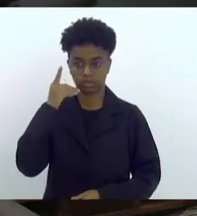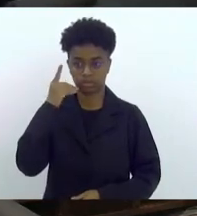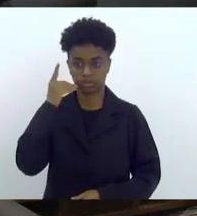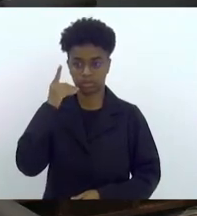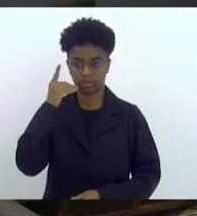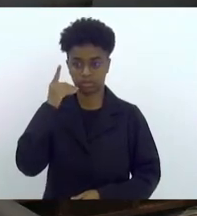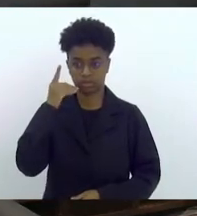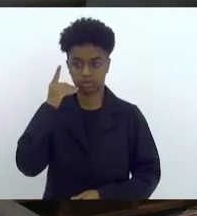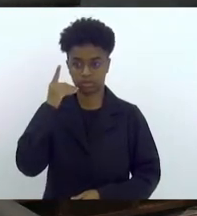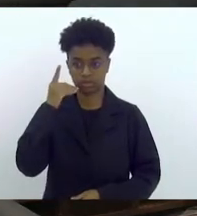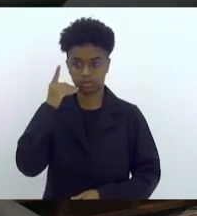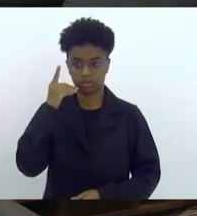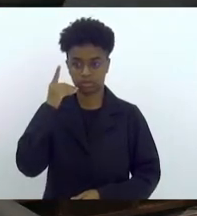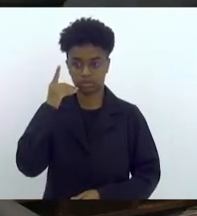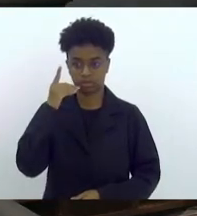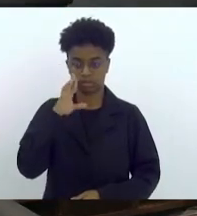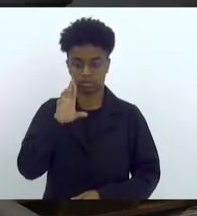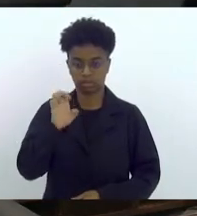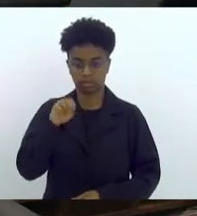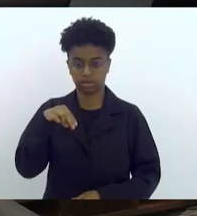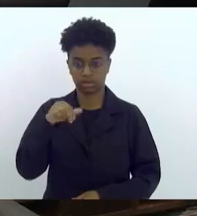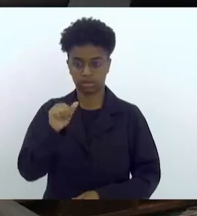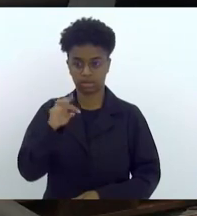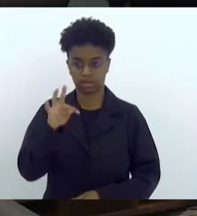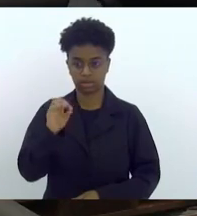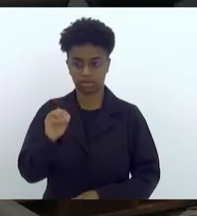Deputado... Renato Miranda.